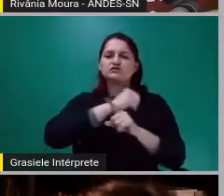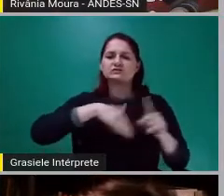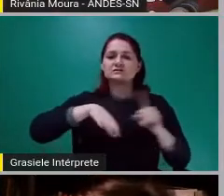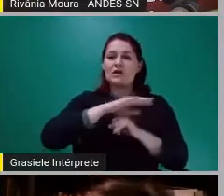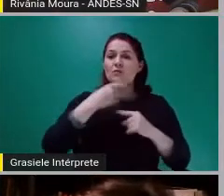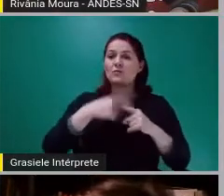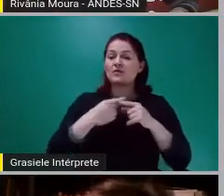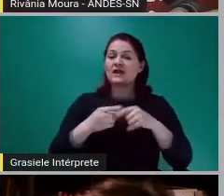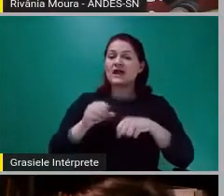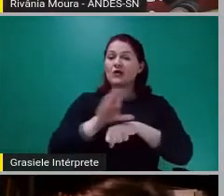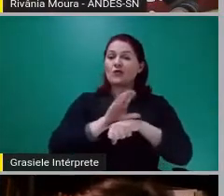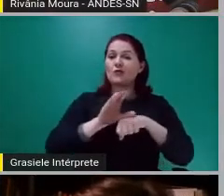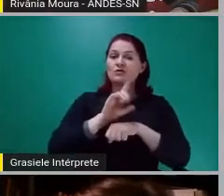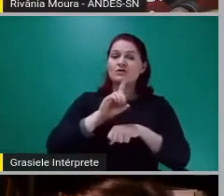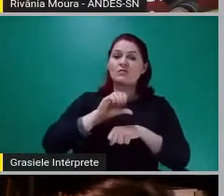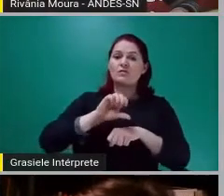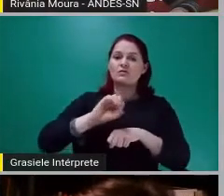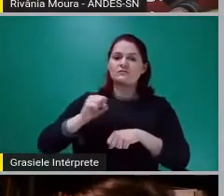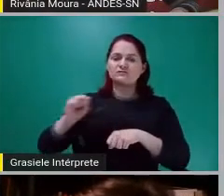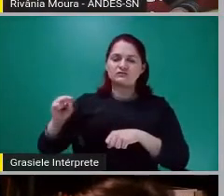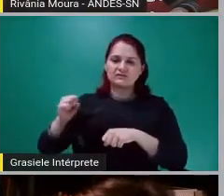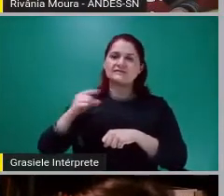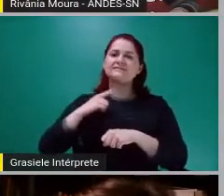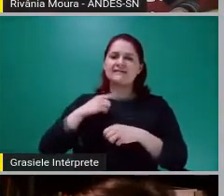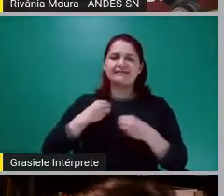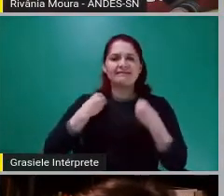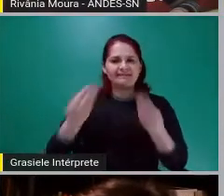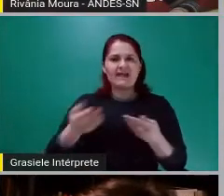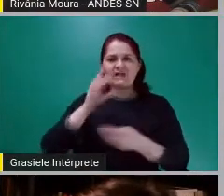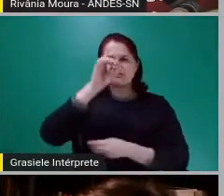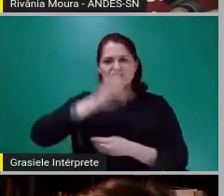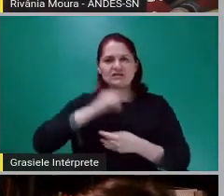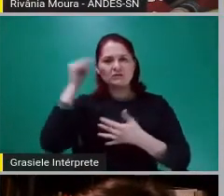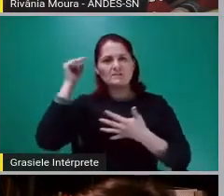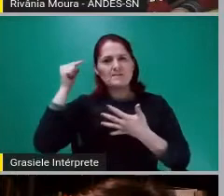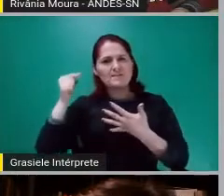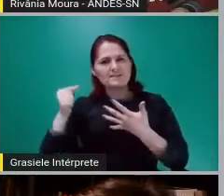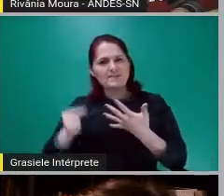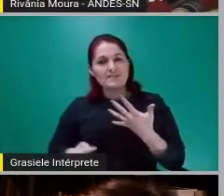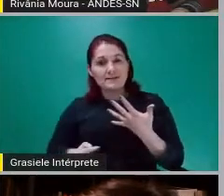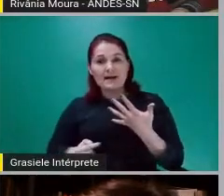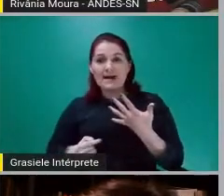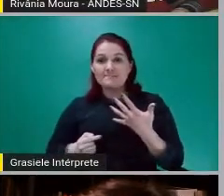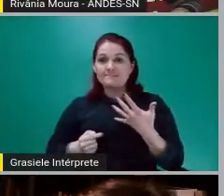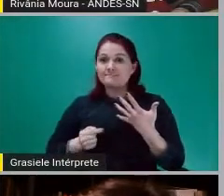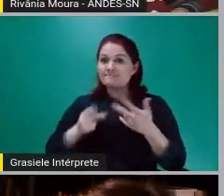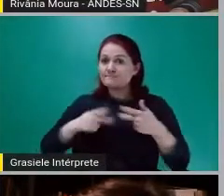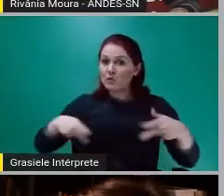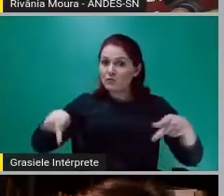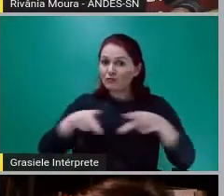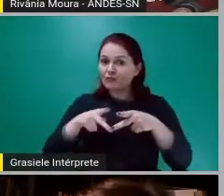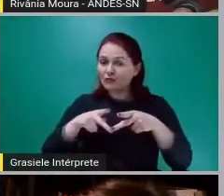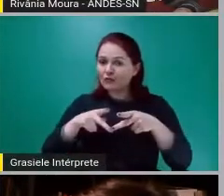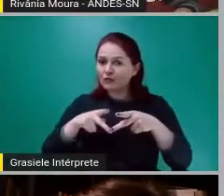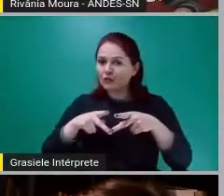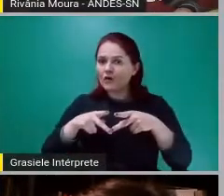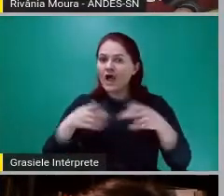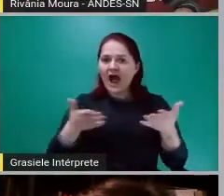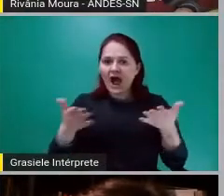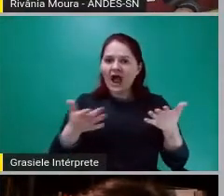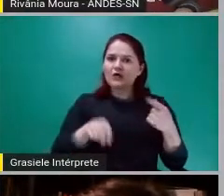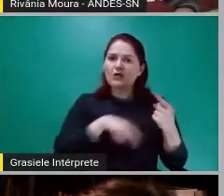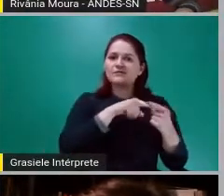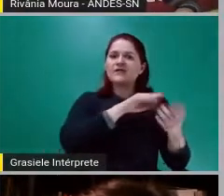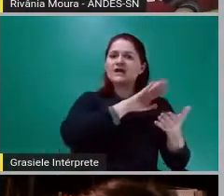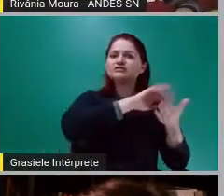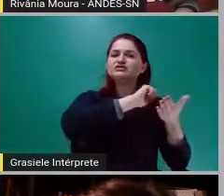Mas você diz, desmantelar por quê? Desmantelar porque assim sobra mais dinheiro para pagar os